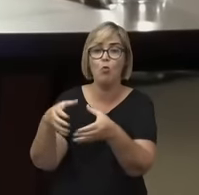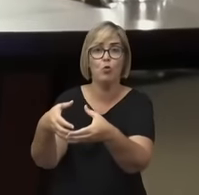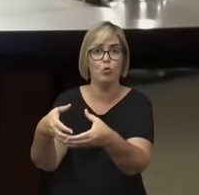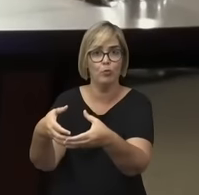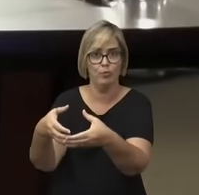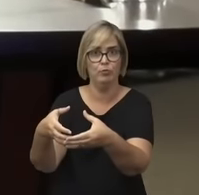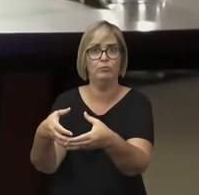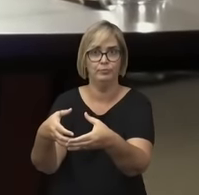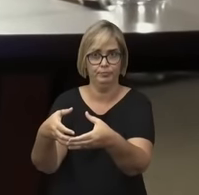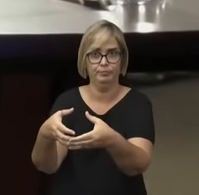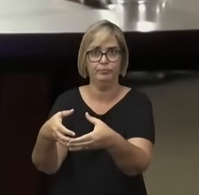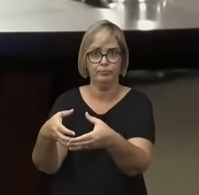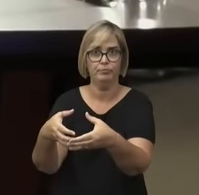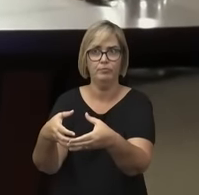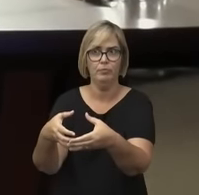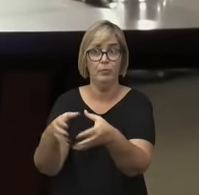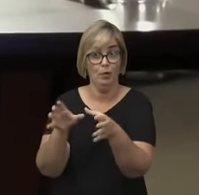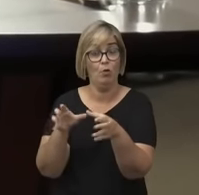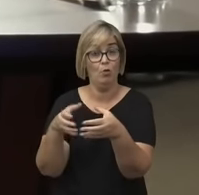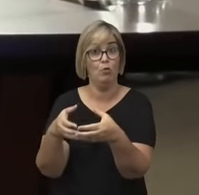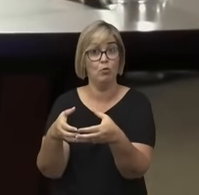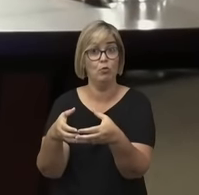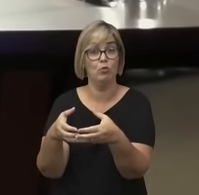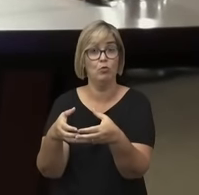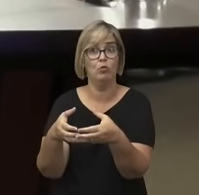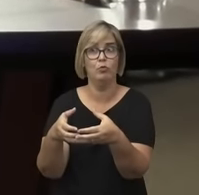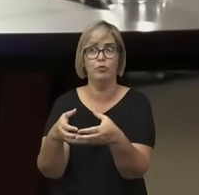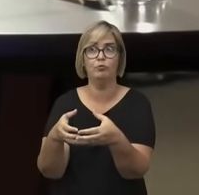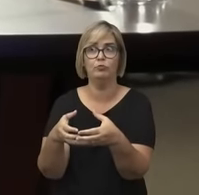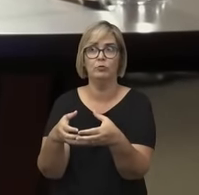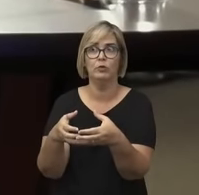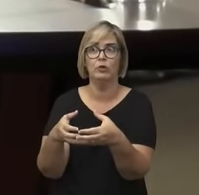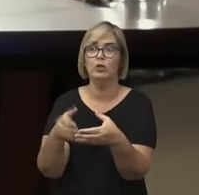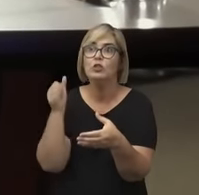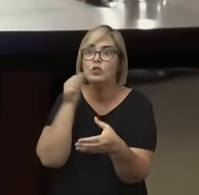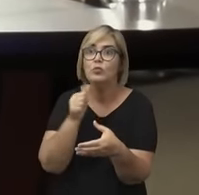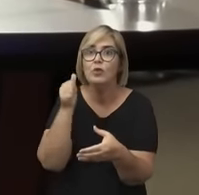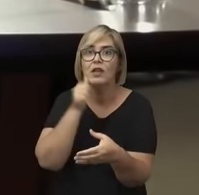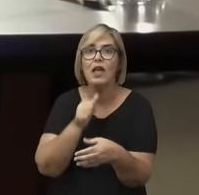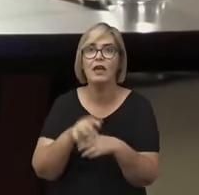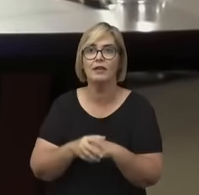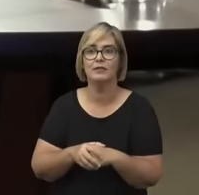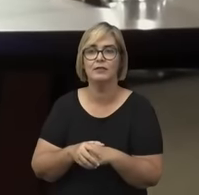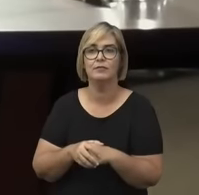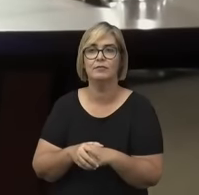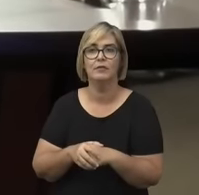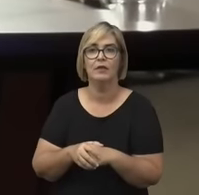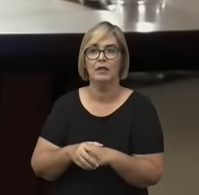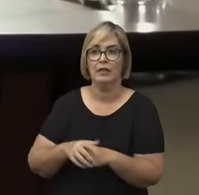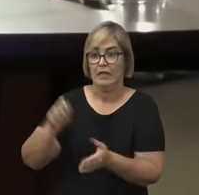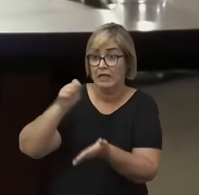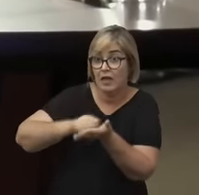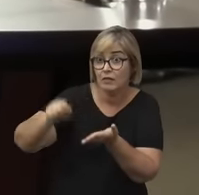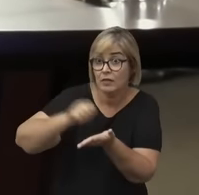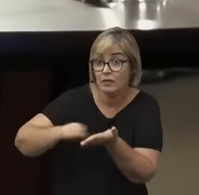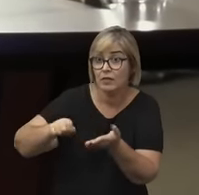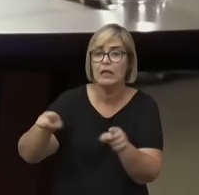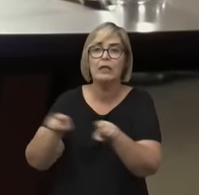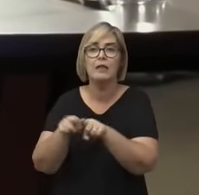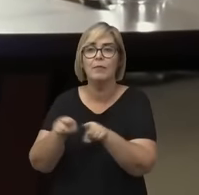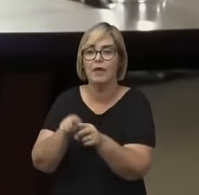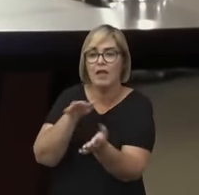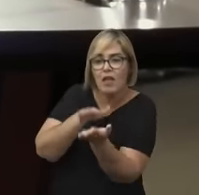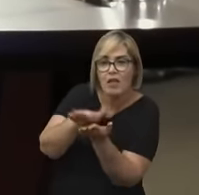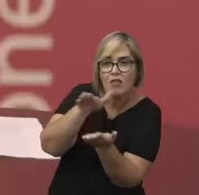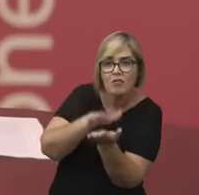prolífico, um grupo muito fértil de mulheres autoras, de mulheres editoras e de mulheres